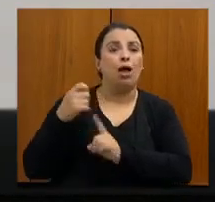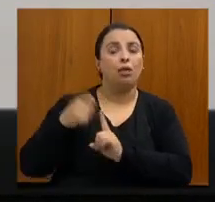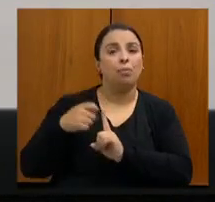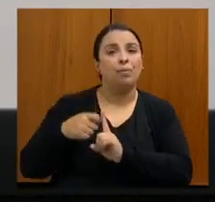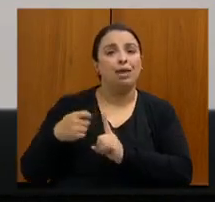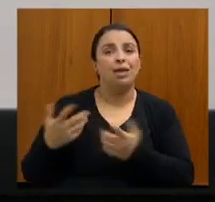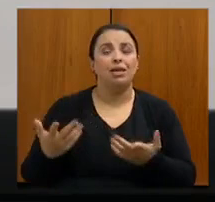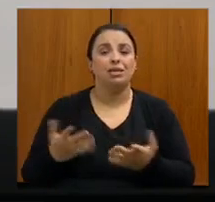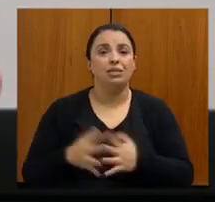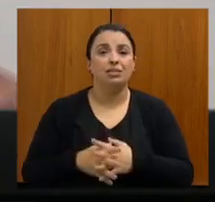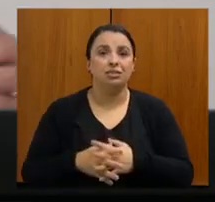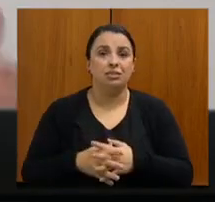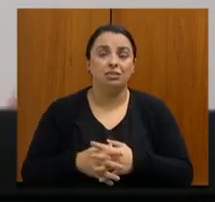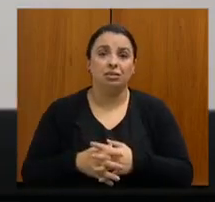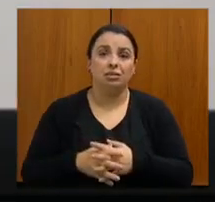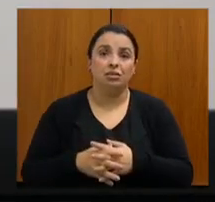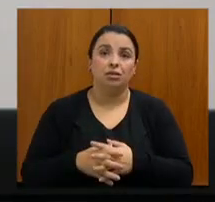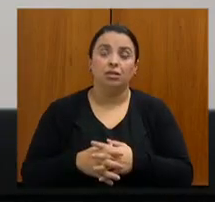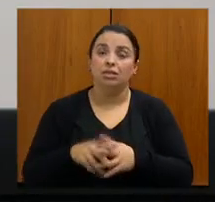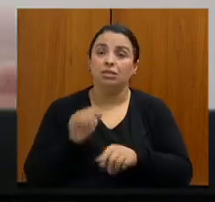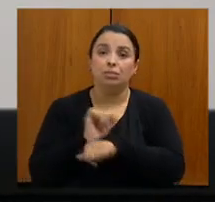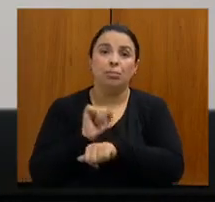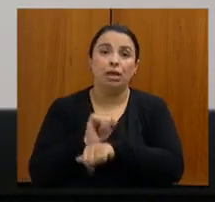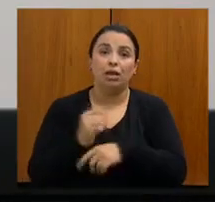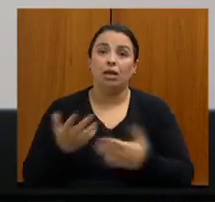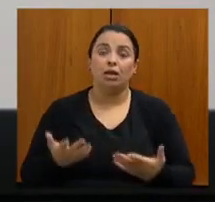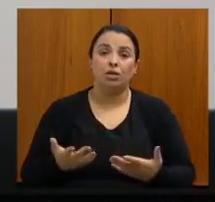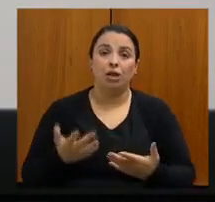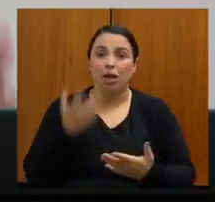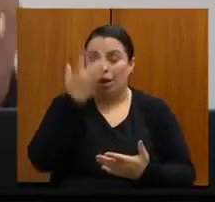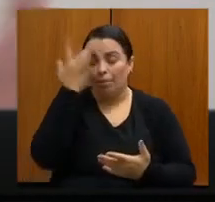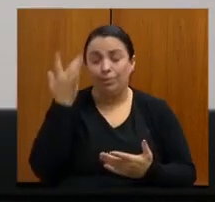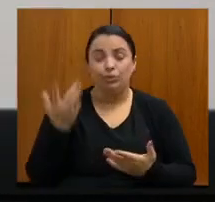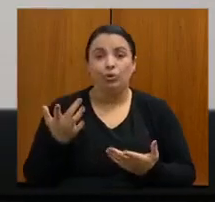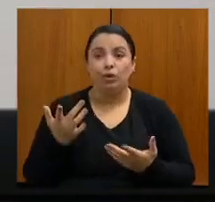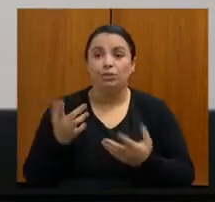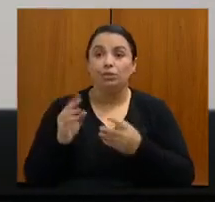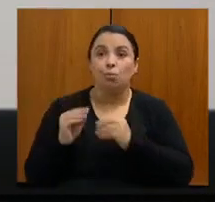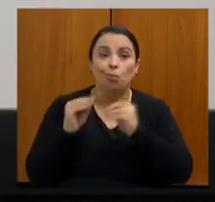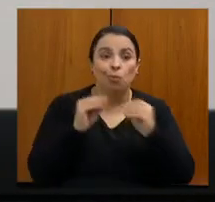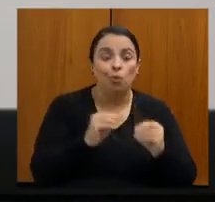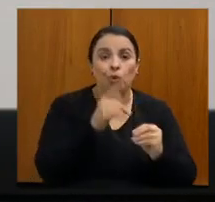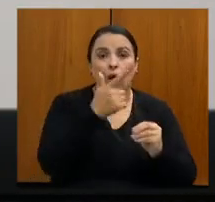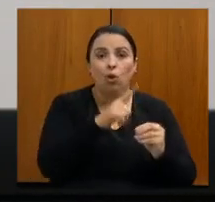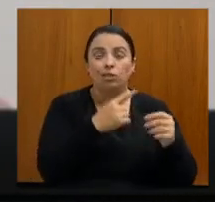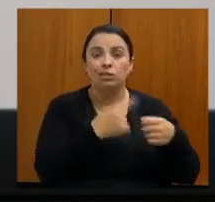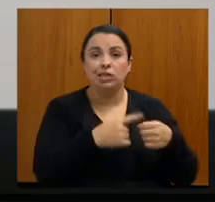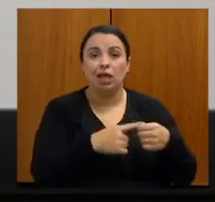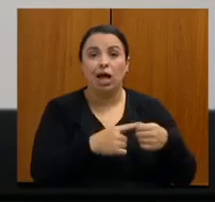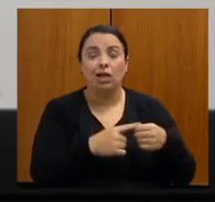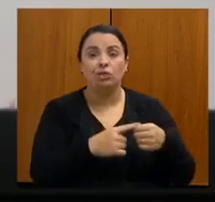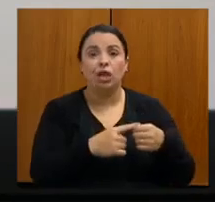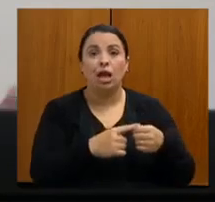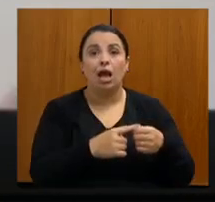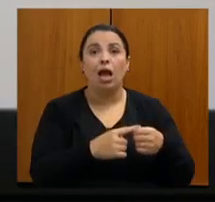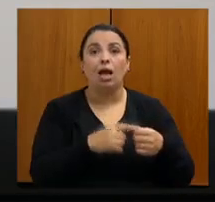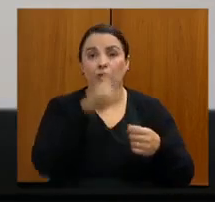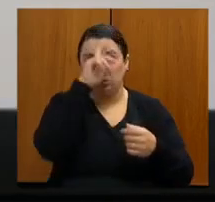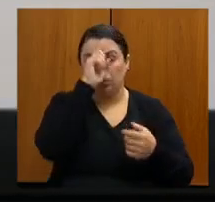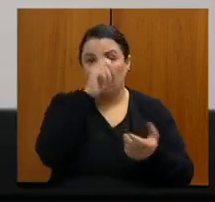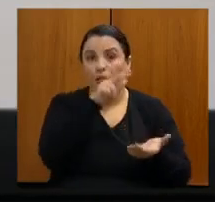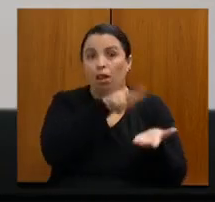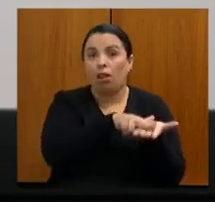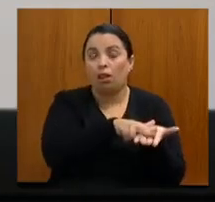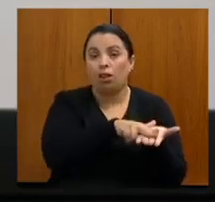estadiamento todo completo, o paciente, às vezes, muda até o estadiamento, quando ele interna para operar, ele até já não é